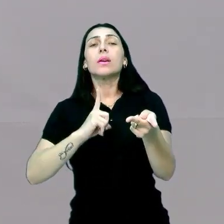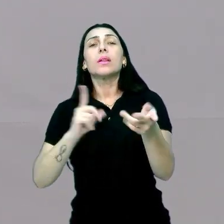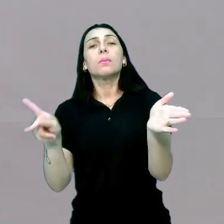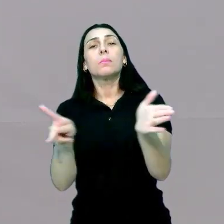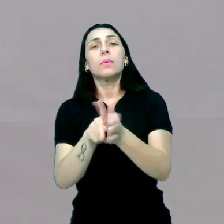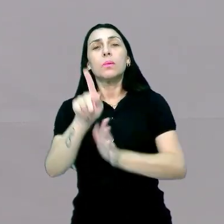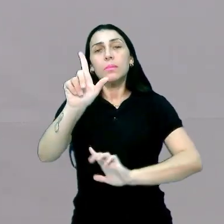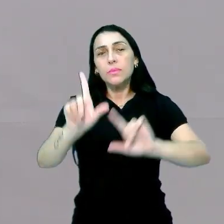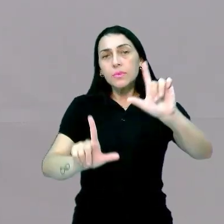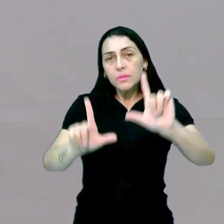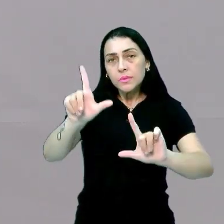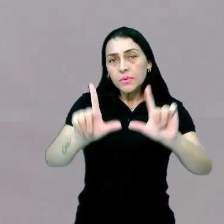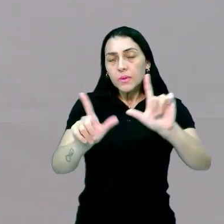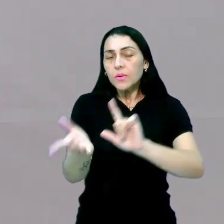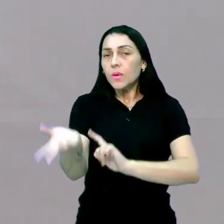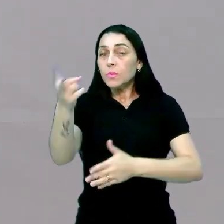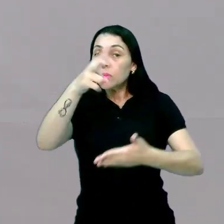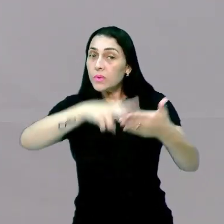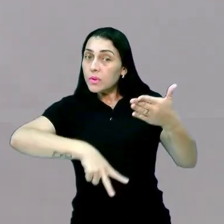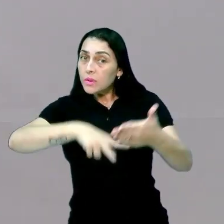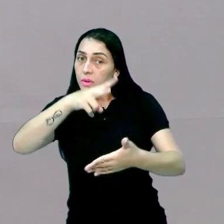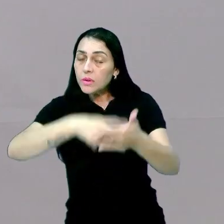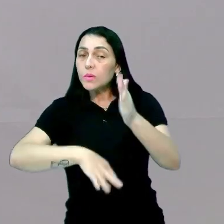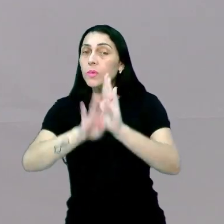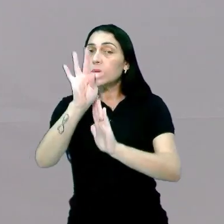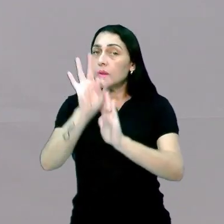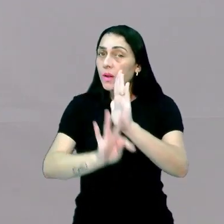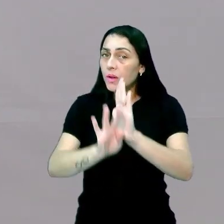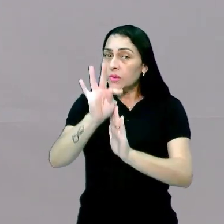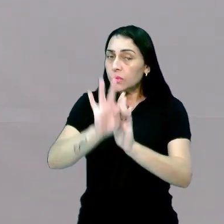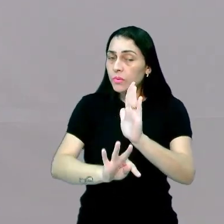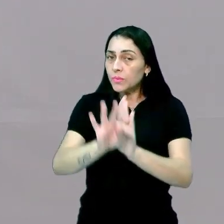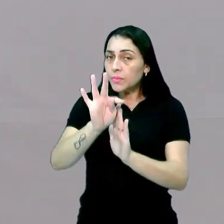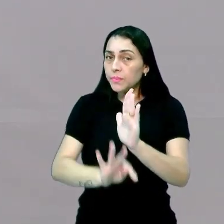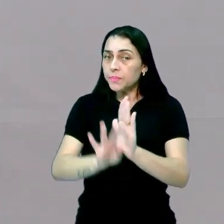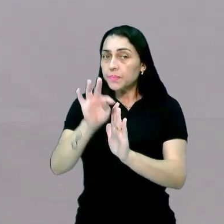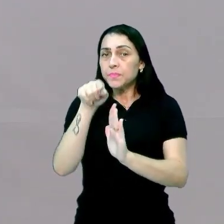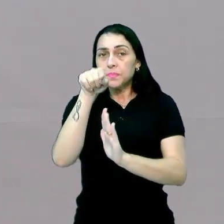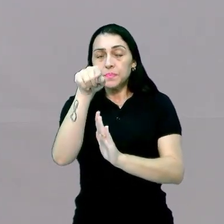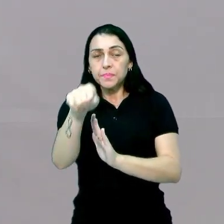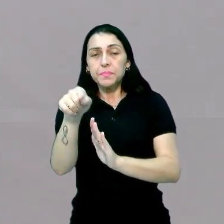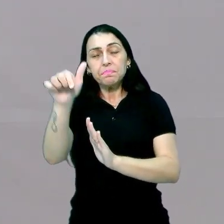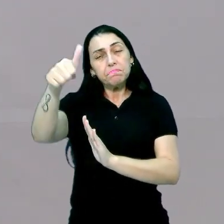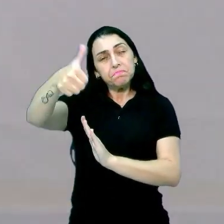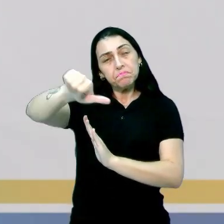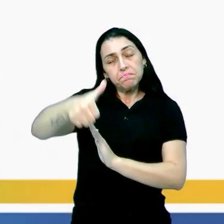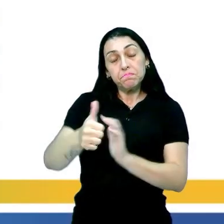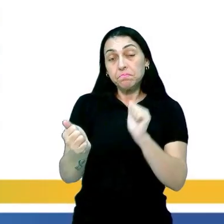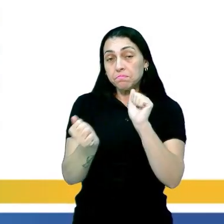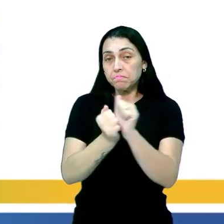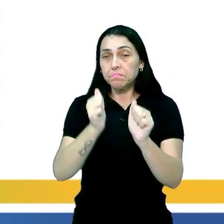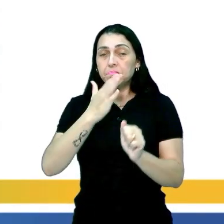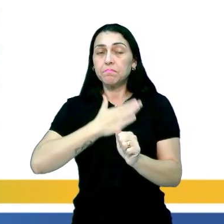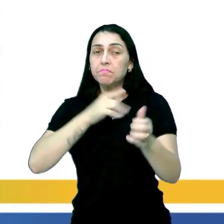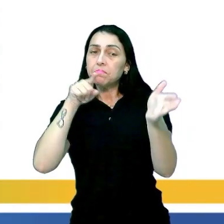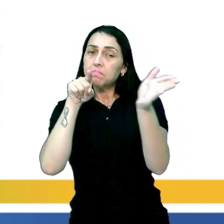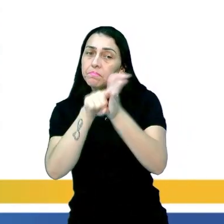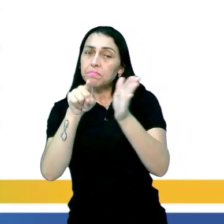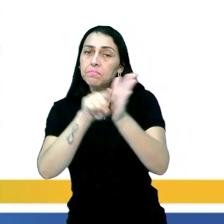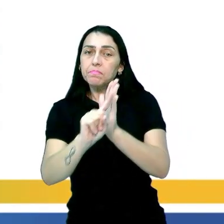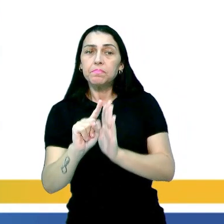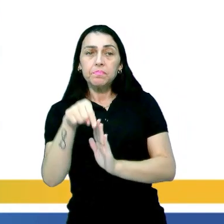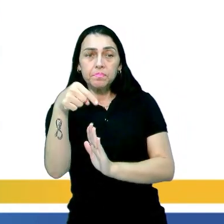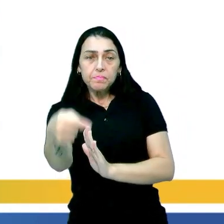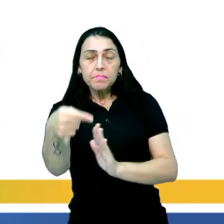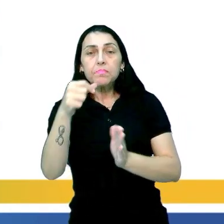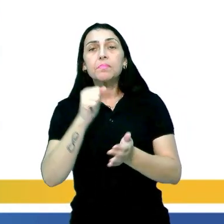TV. Então, vamos fazer a leitura do texto, e vocês vão analisar comigo a pergunta logo em